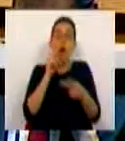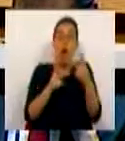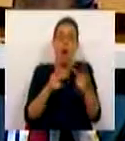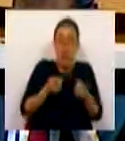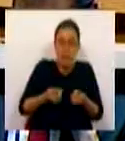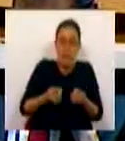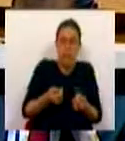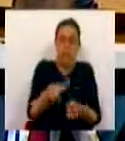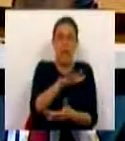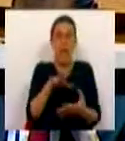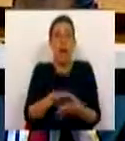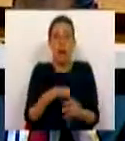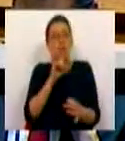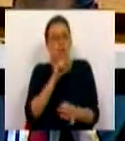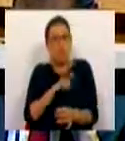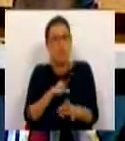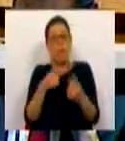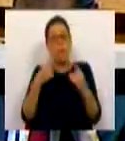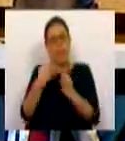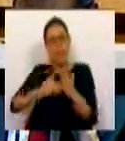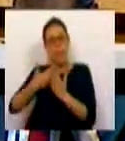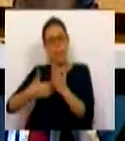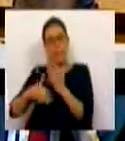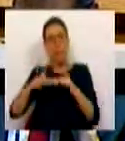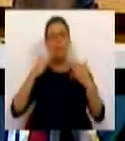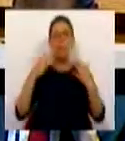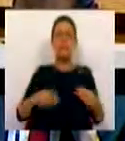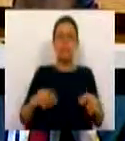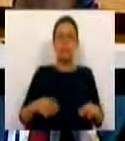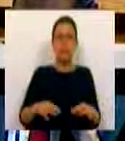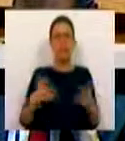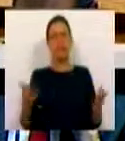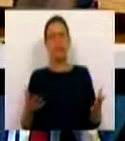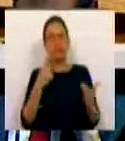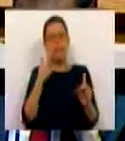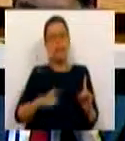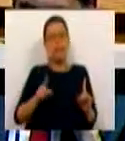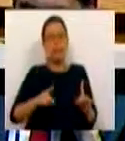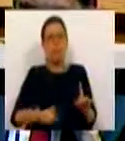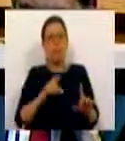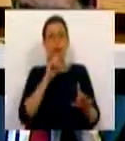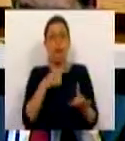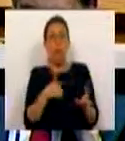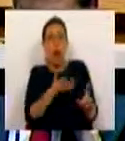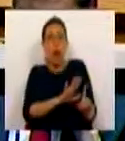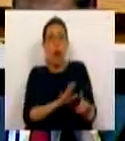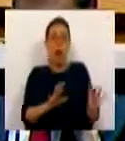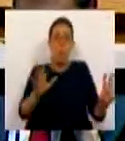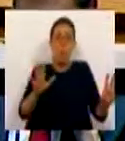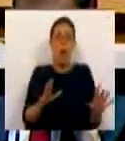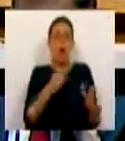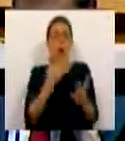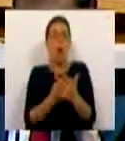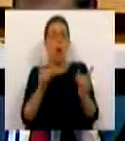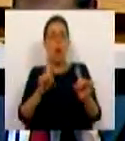sucessiva nestes casos. Sabemos também que há diplomas com um grau de simplicidade ou um caráter repetitivo que podem dispensá-la, mas também não